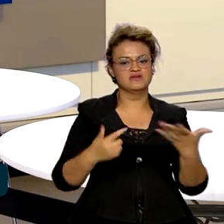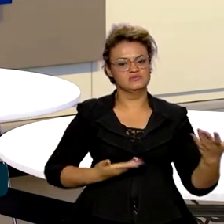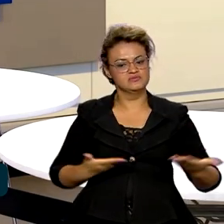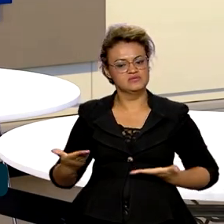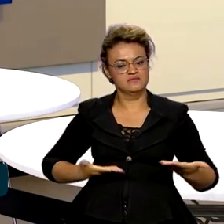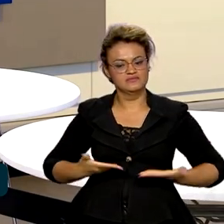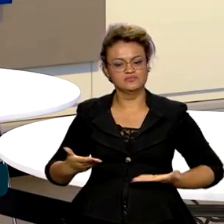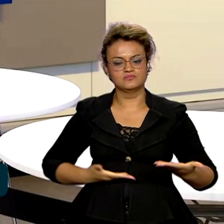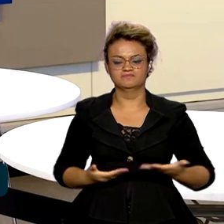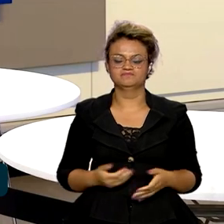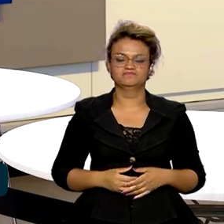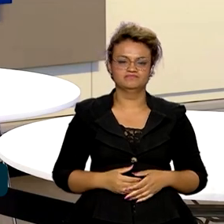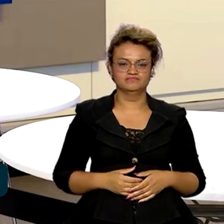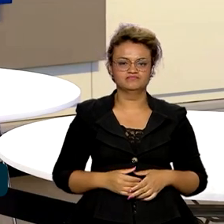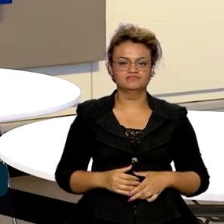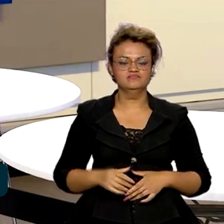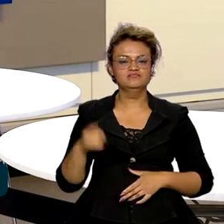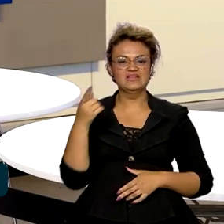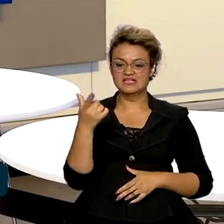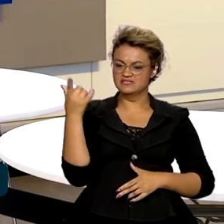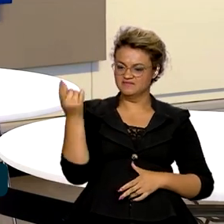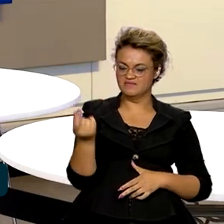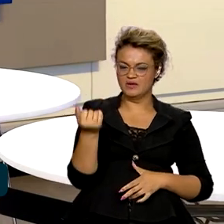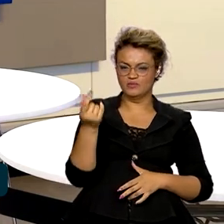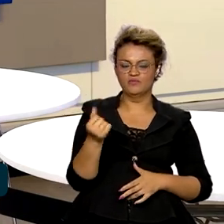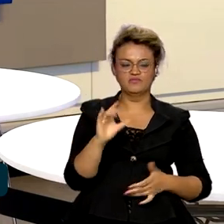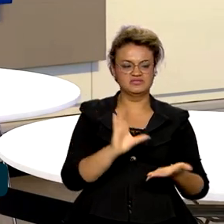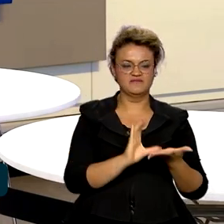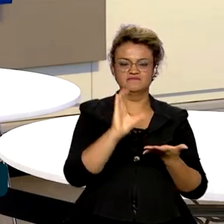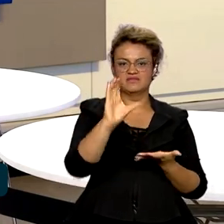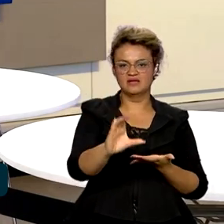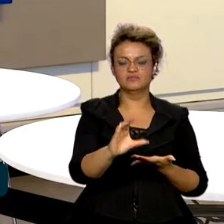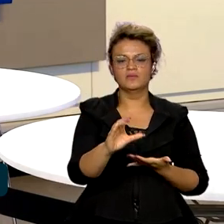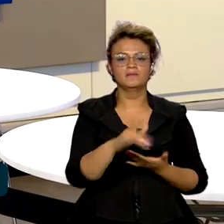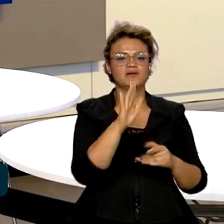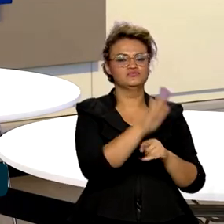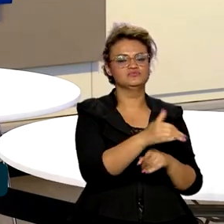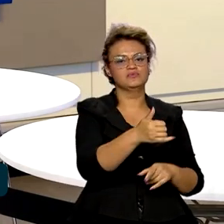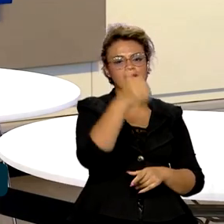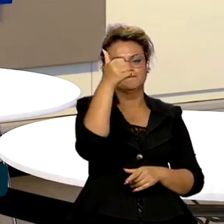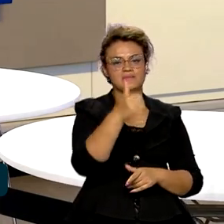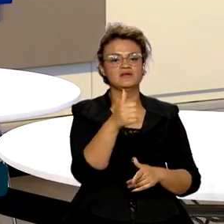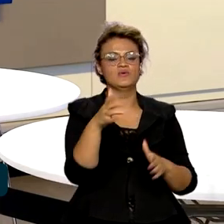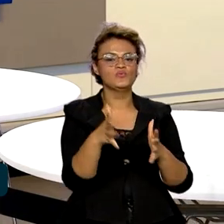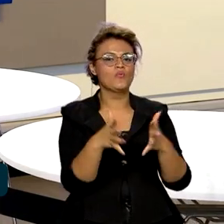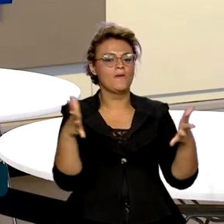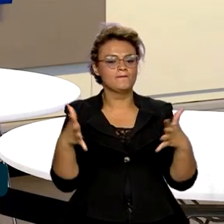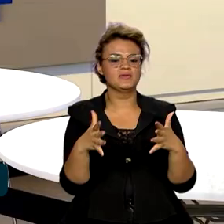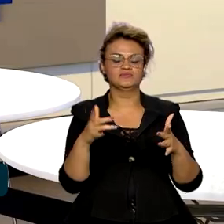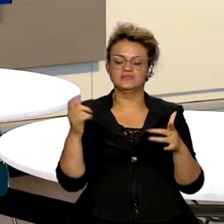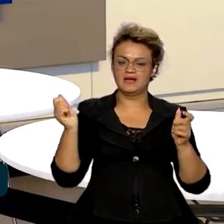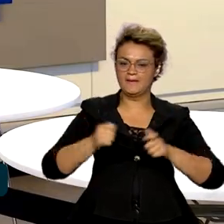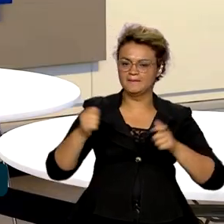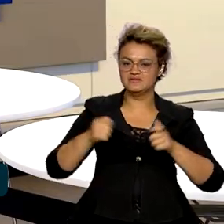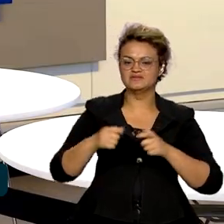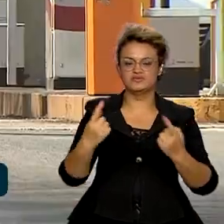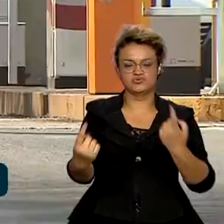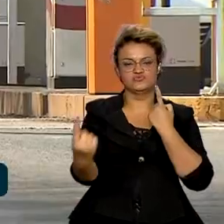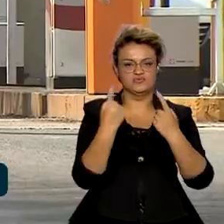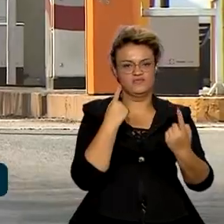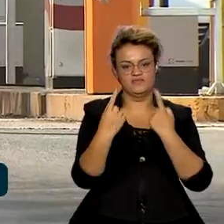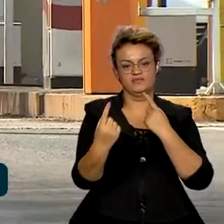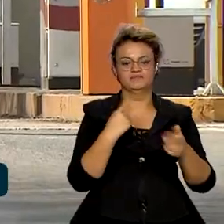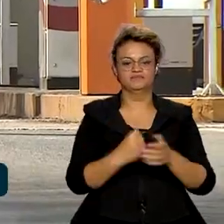operacionais. Parte do valor será destinada para a melhoria e expansão da capacidade das rodovias.